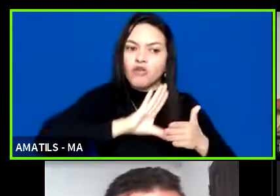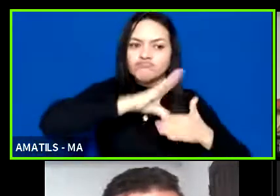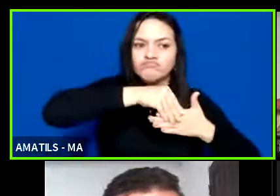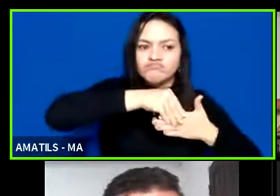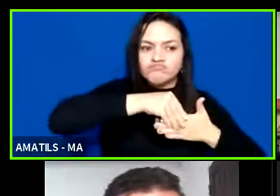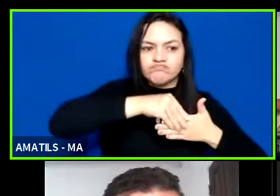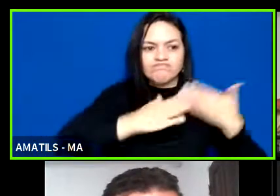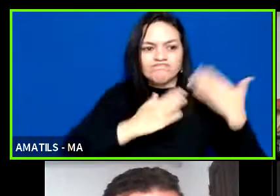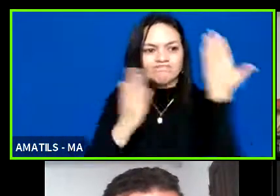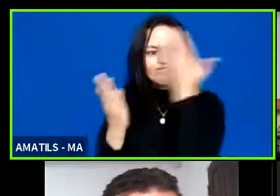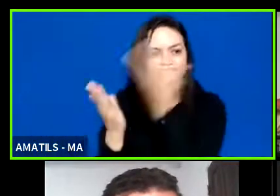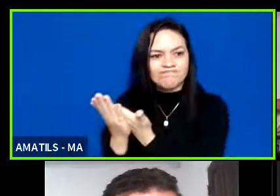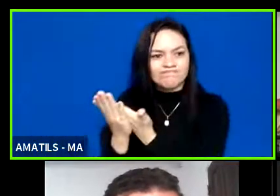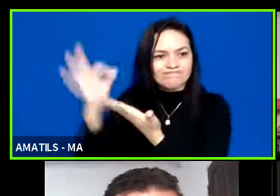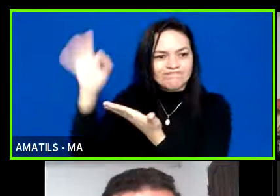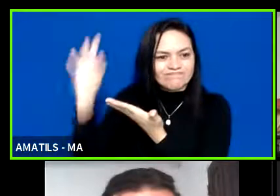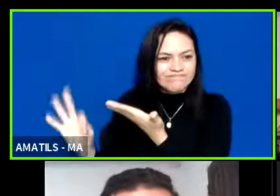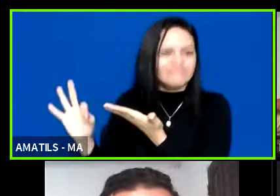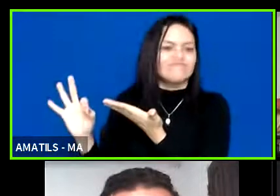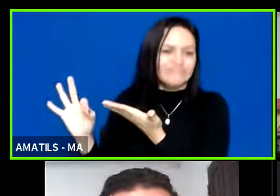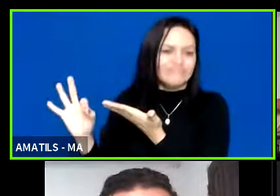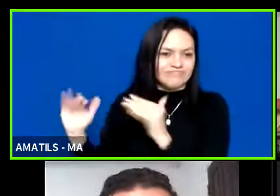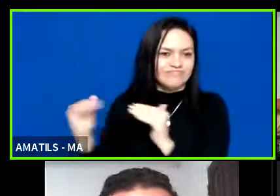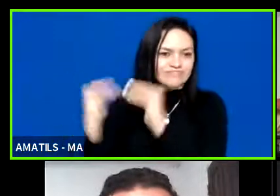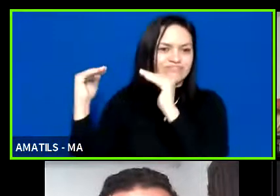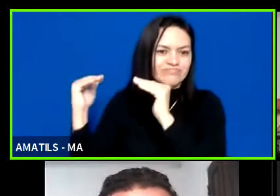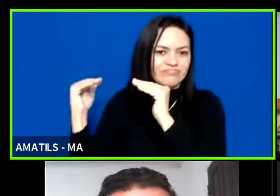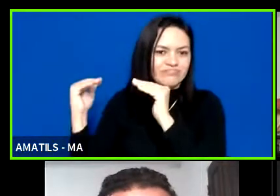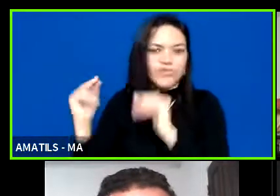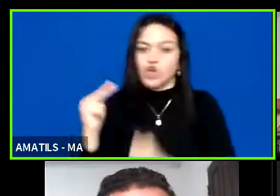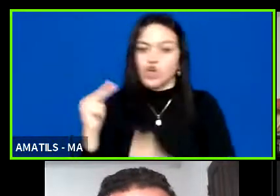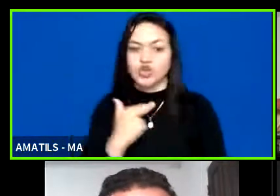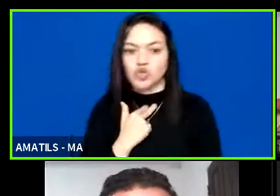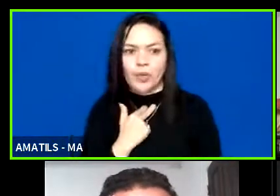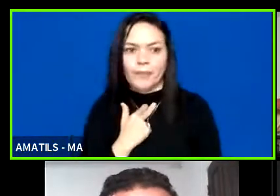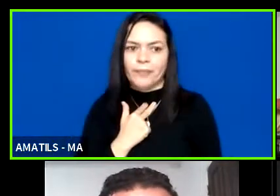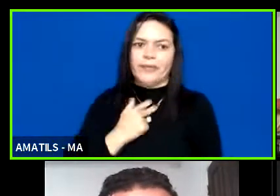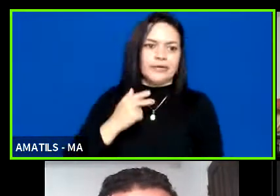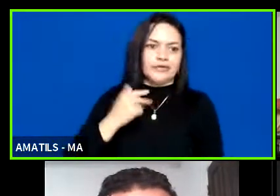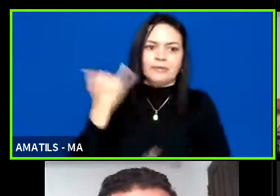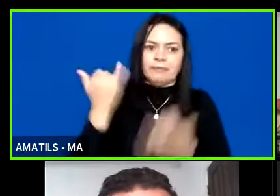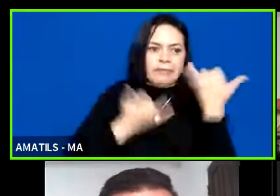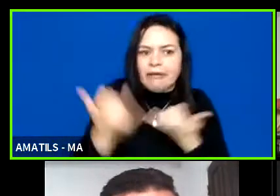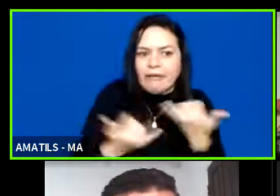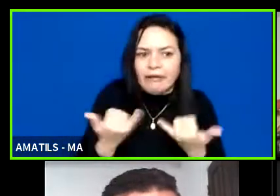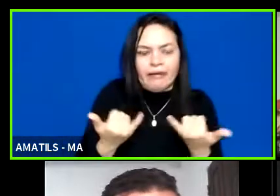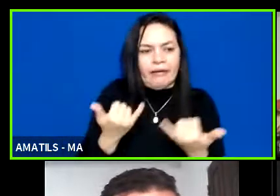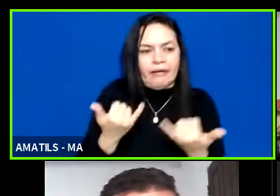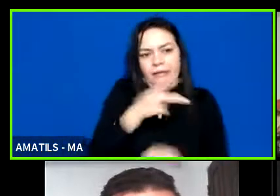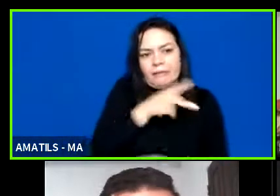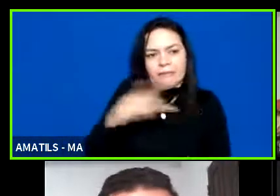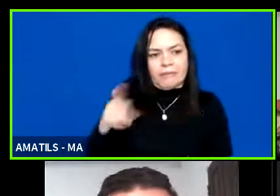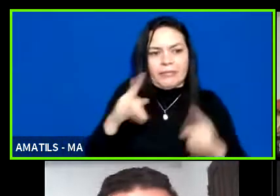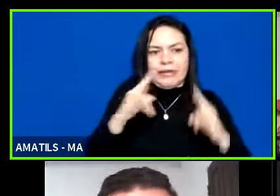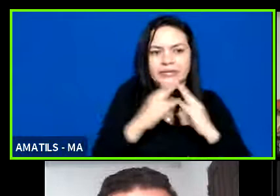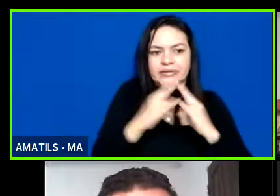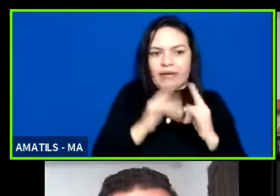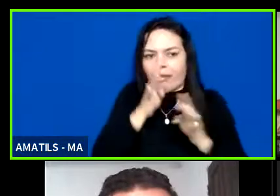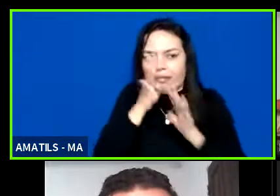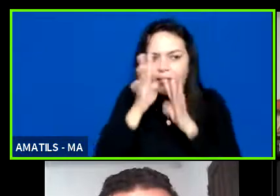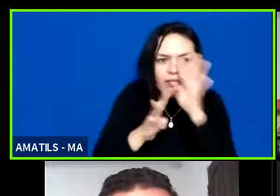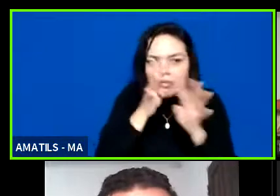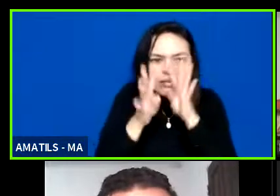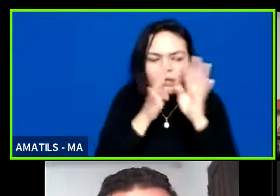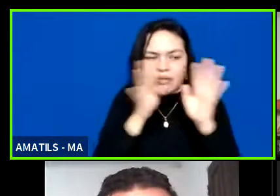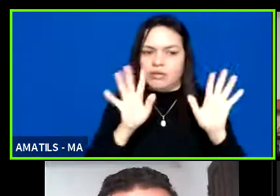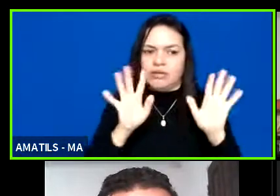se pode brincar de ser gestor, tem que ser gestor de fato, de direito, com competência e com dedicação. Não é uma